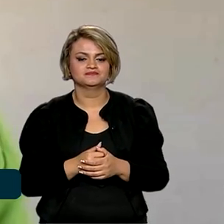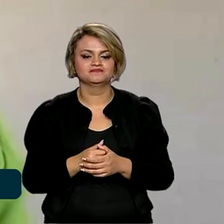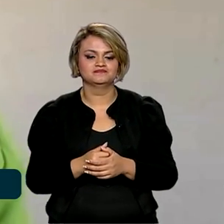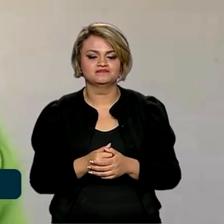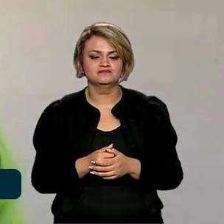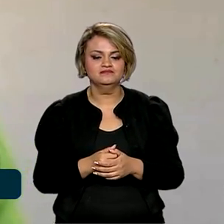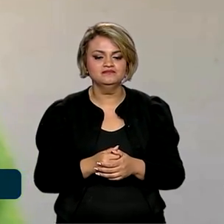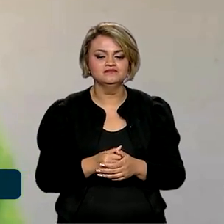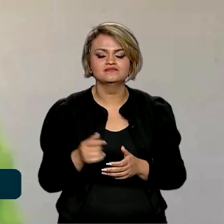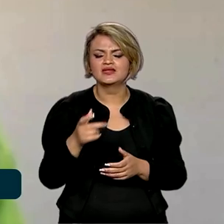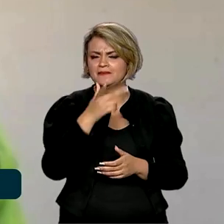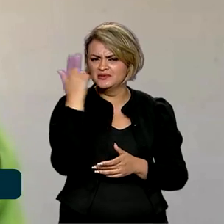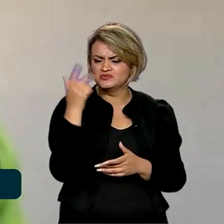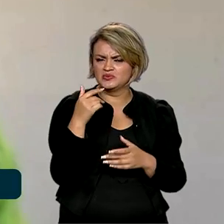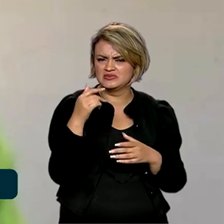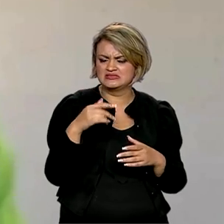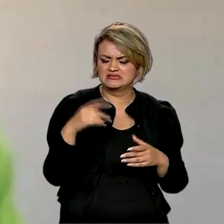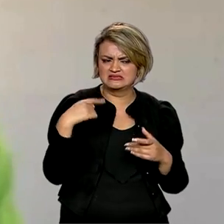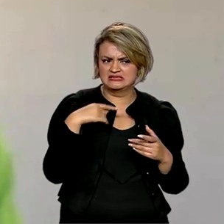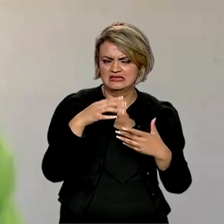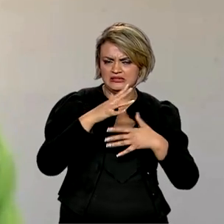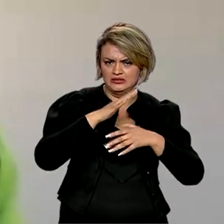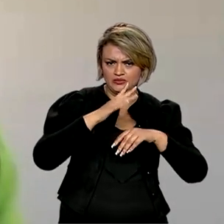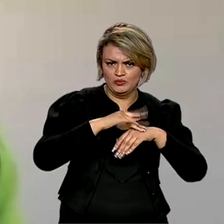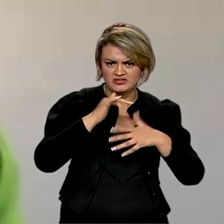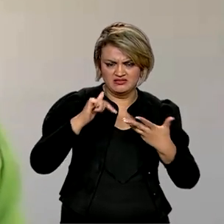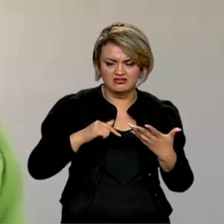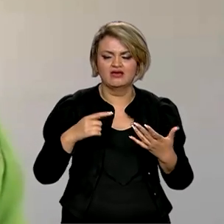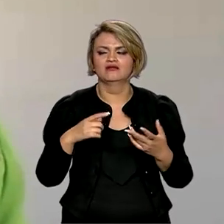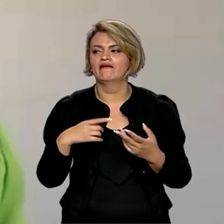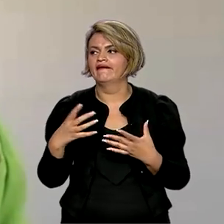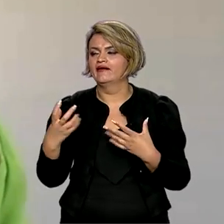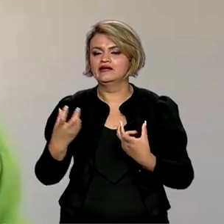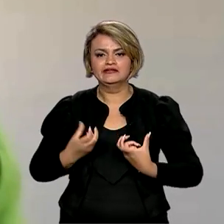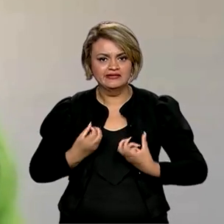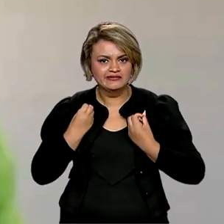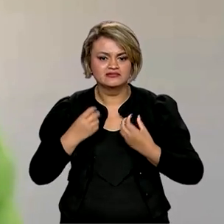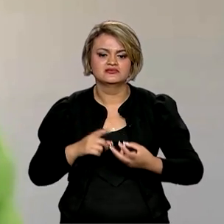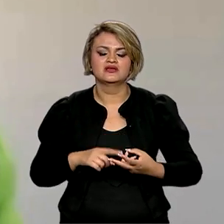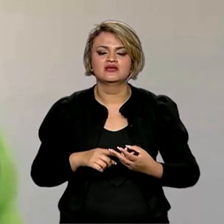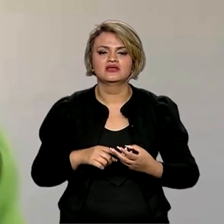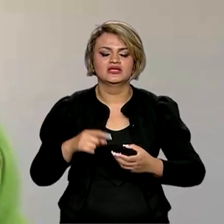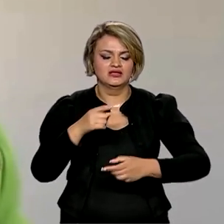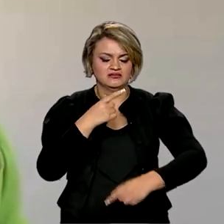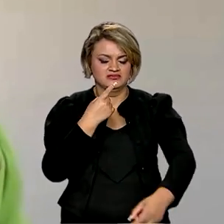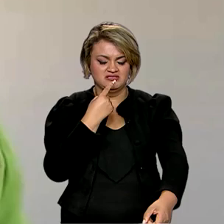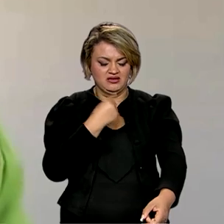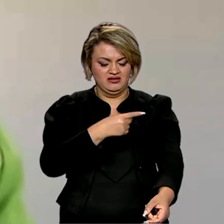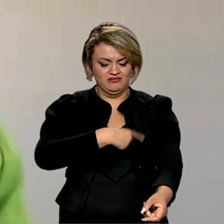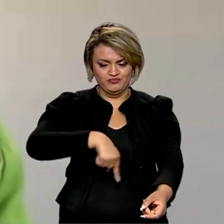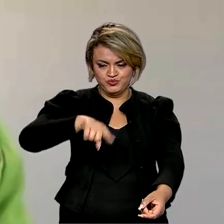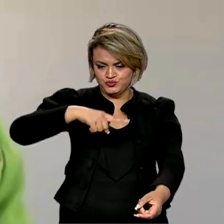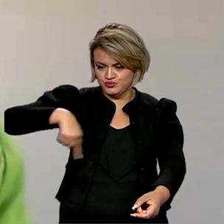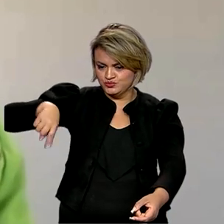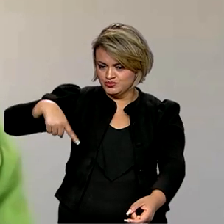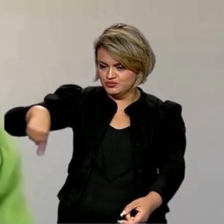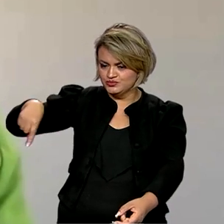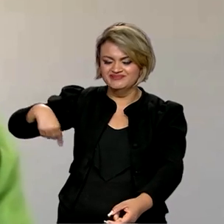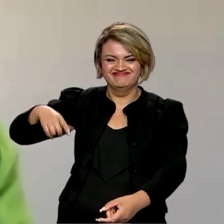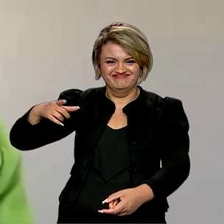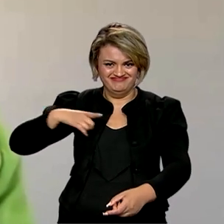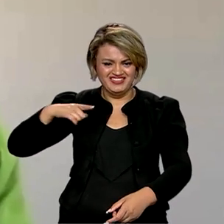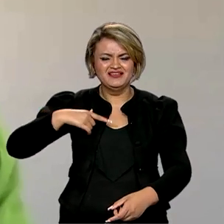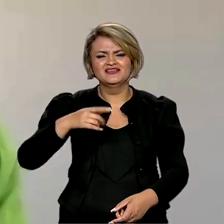Pessoas imunocomprometidas, aquelas que estão tratando contra o câncer, aquelas que fazem hemodiálise, aquelas pessoas que nós já